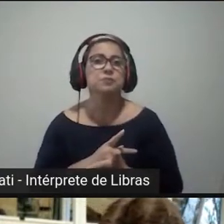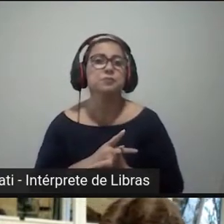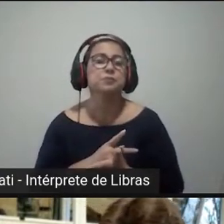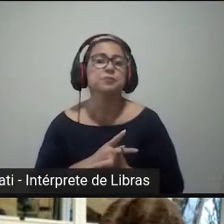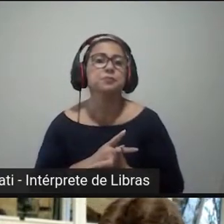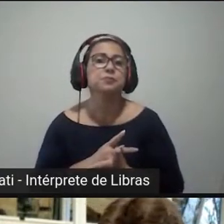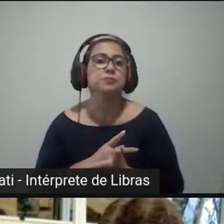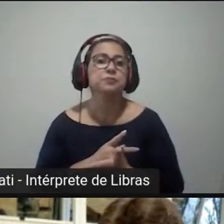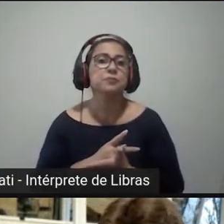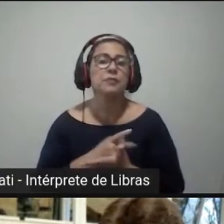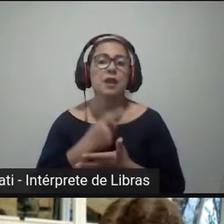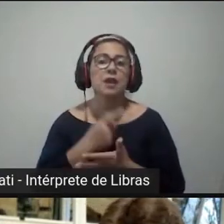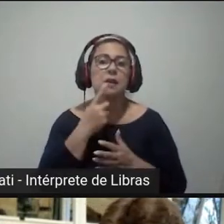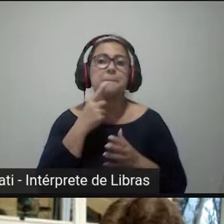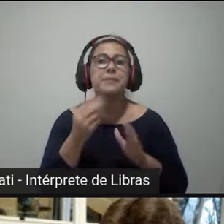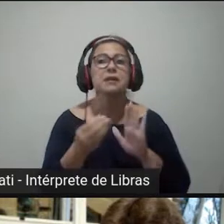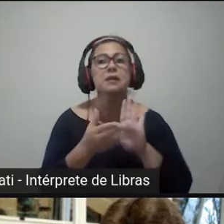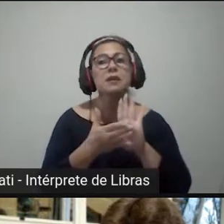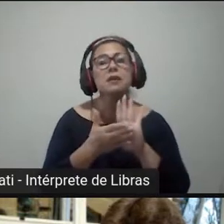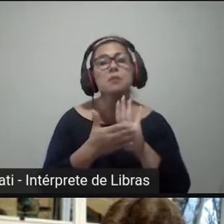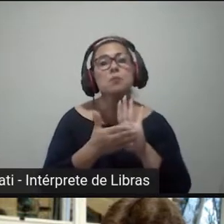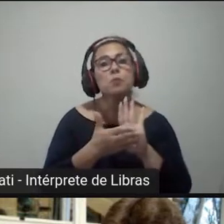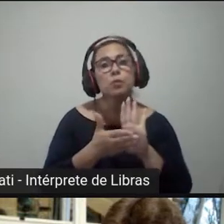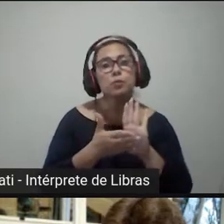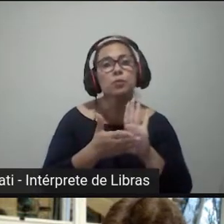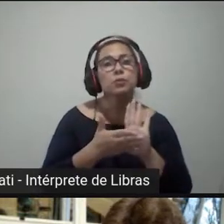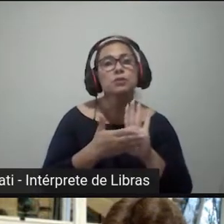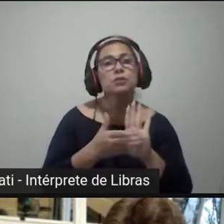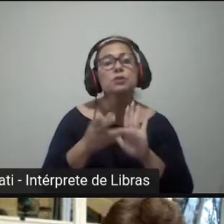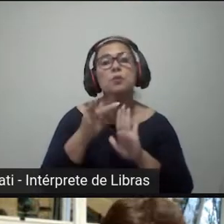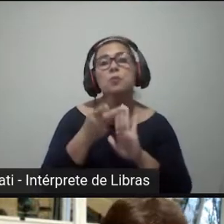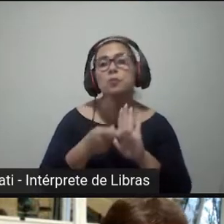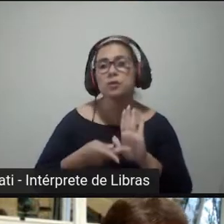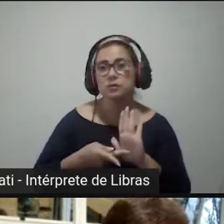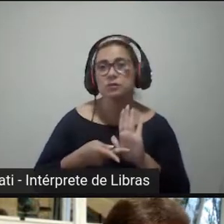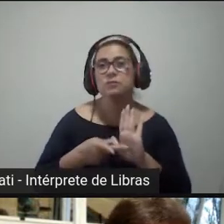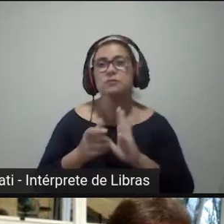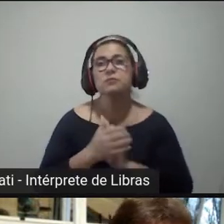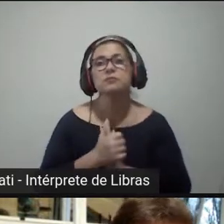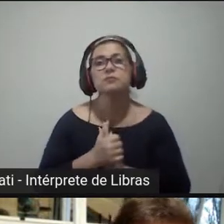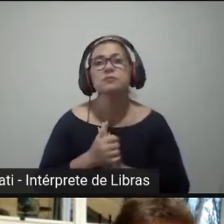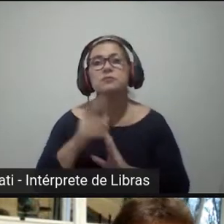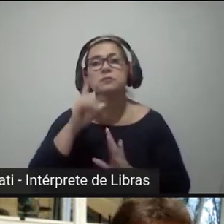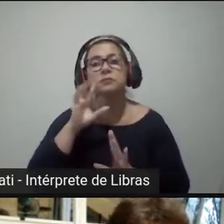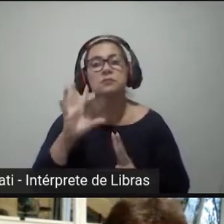proposta. é projeto. Então, finalmente, aqui concluindo,